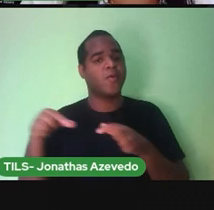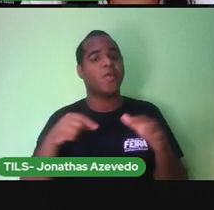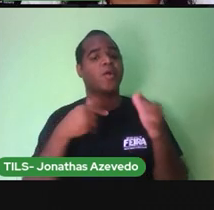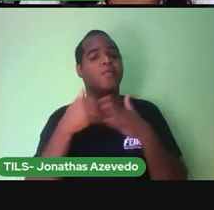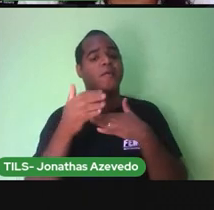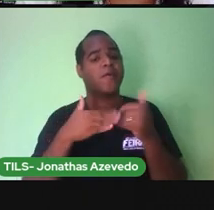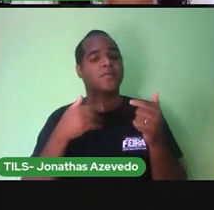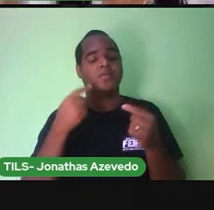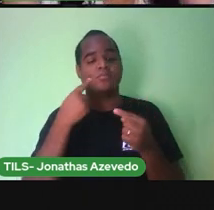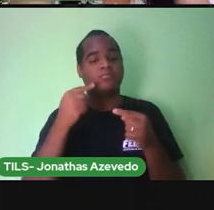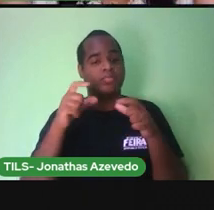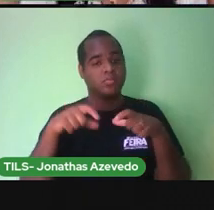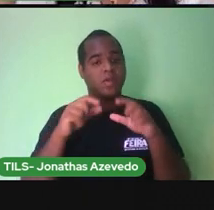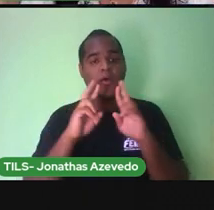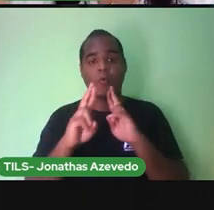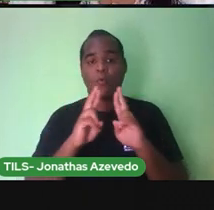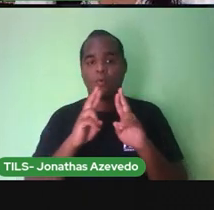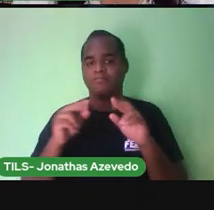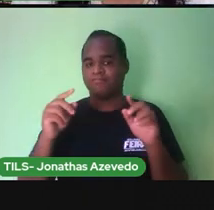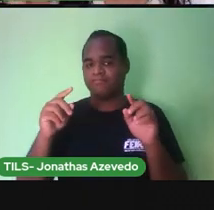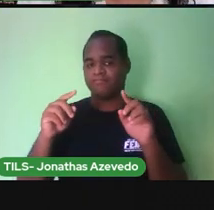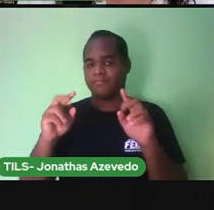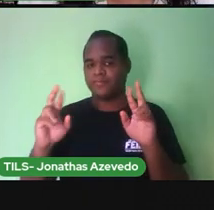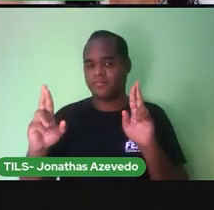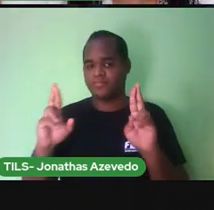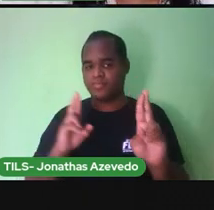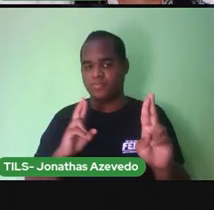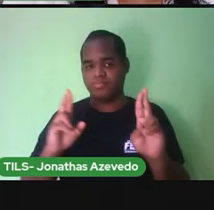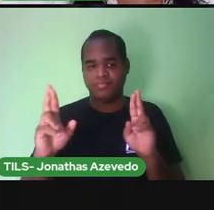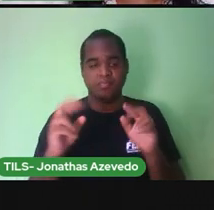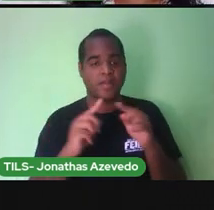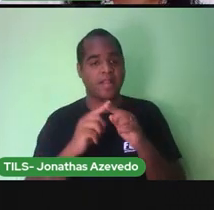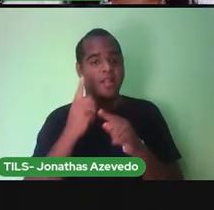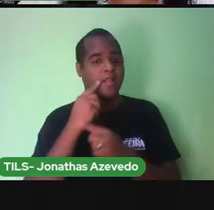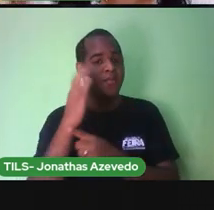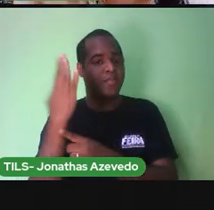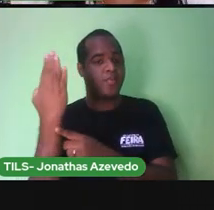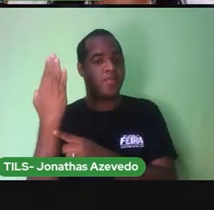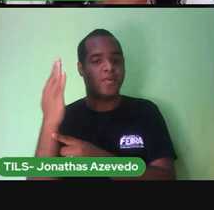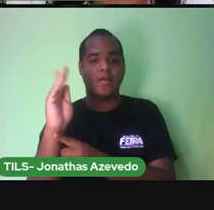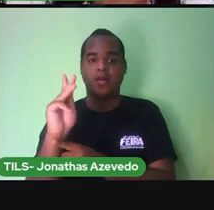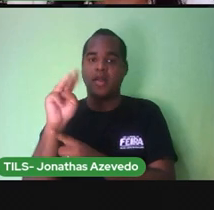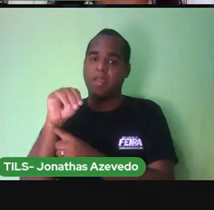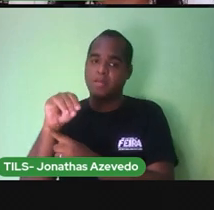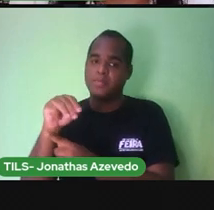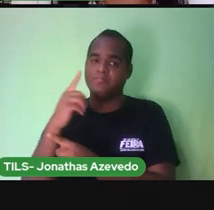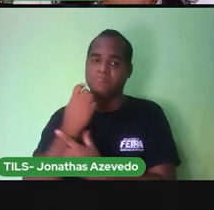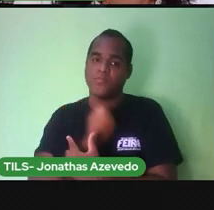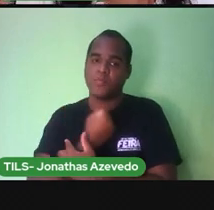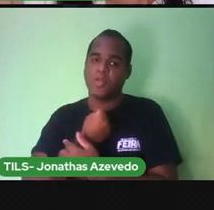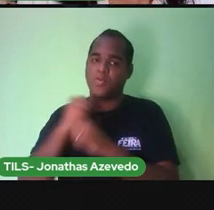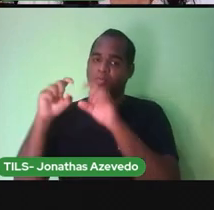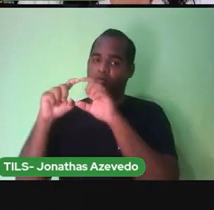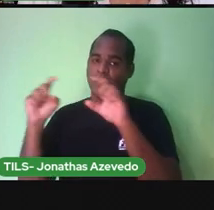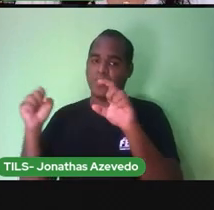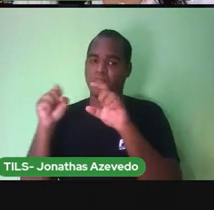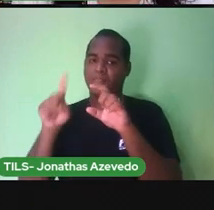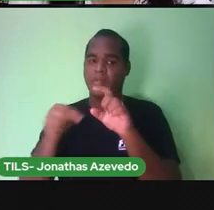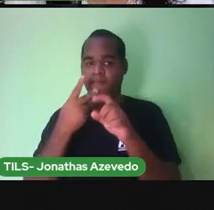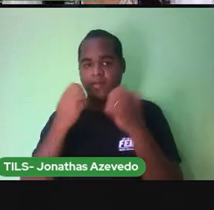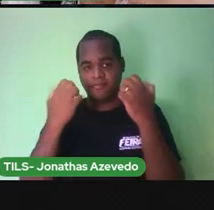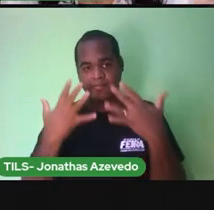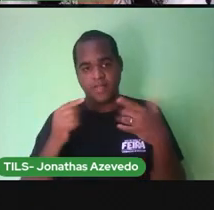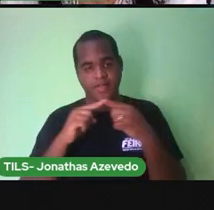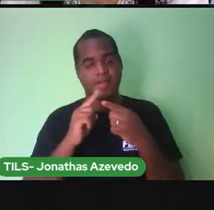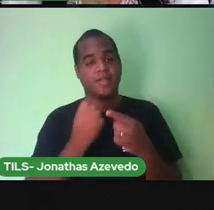margem da rodovia Umas plaquinhas Escrito KM E um número embaixo Ali está dizendo